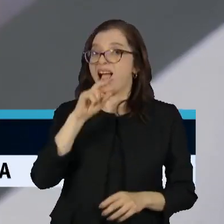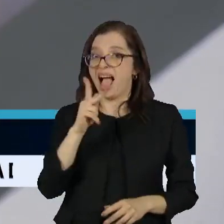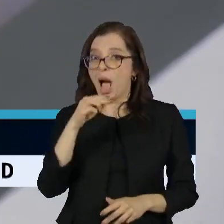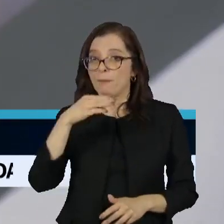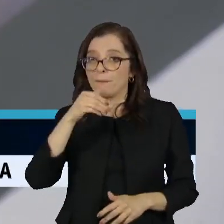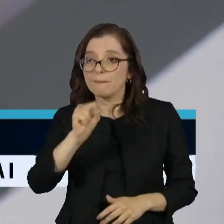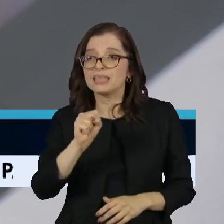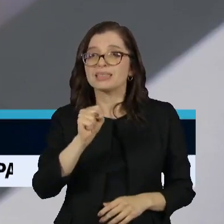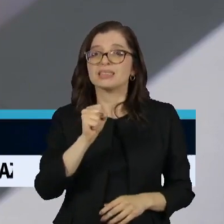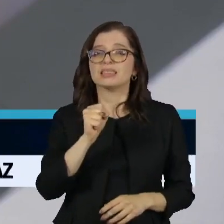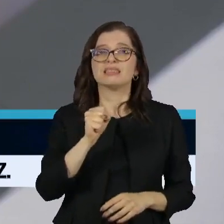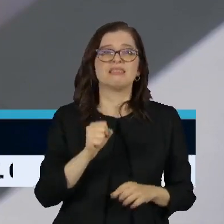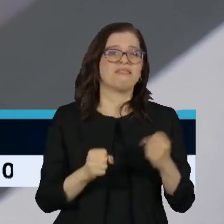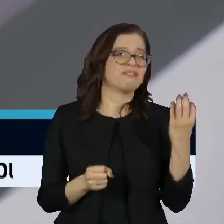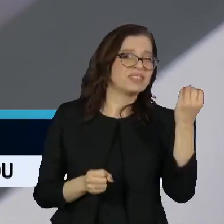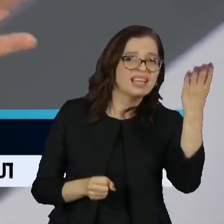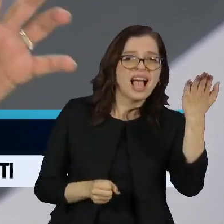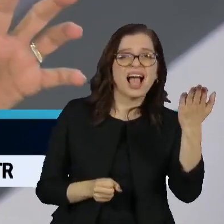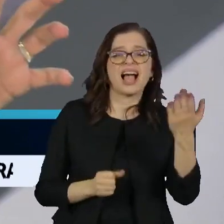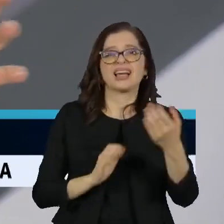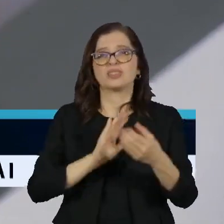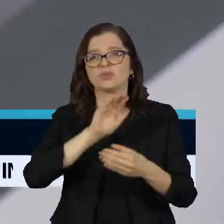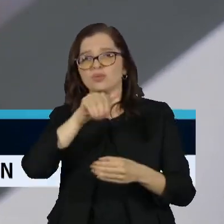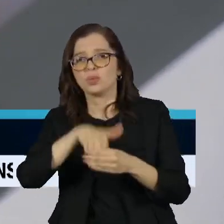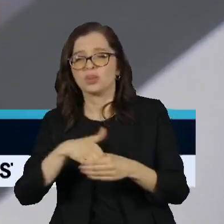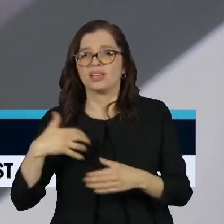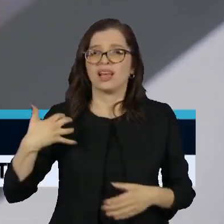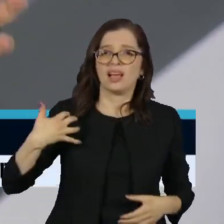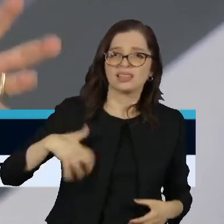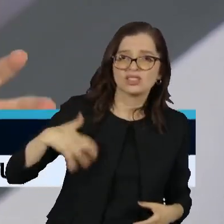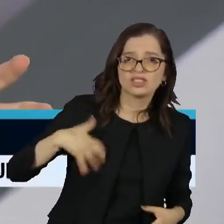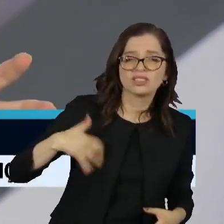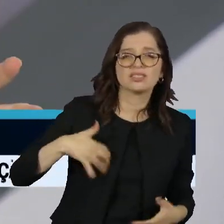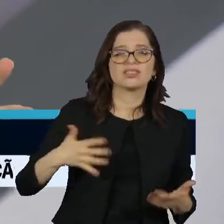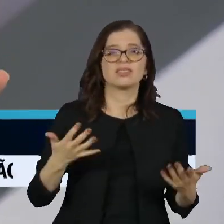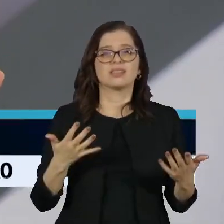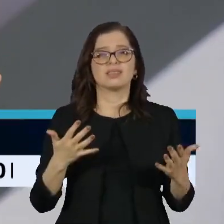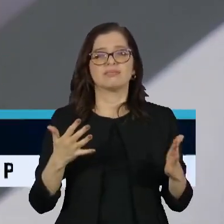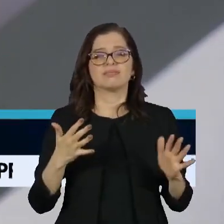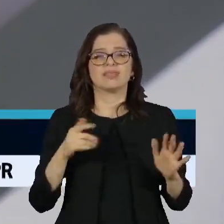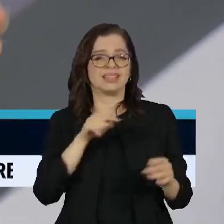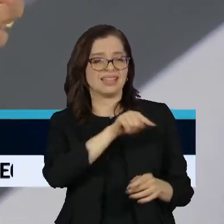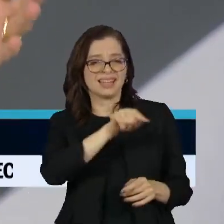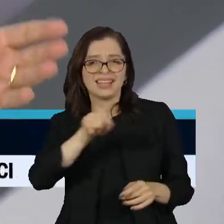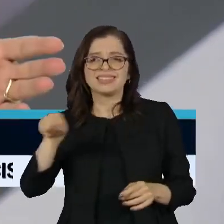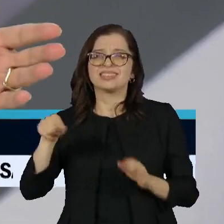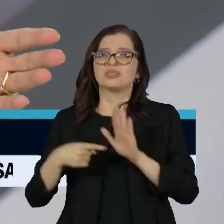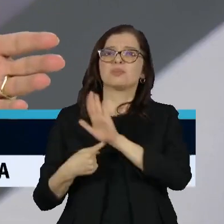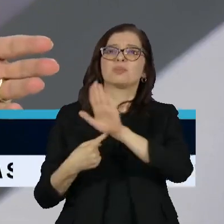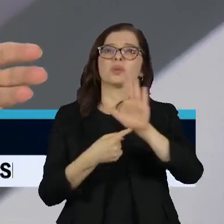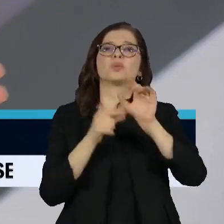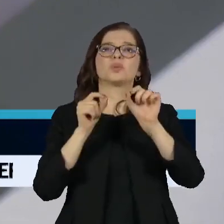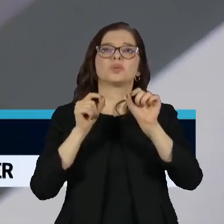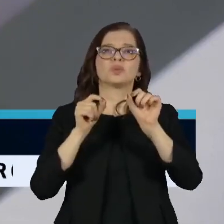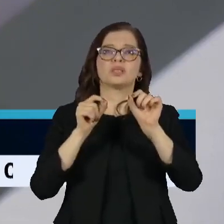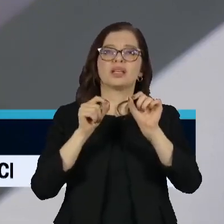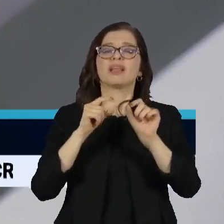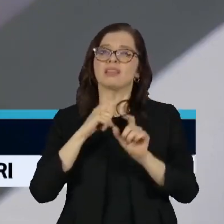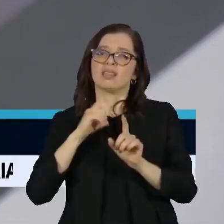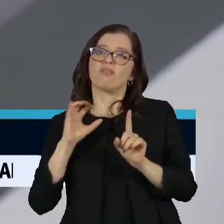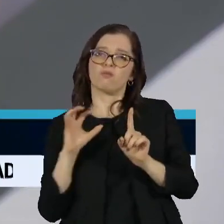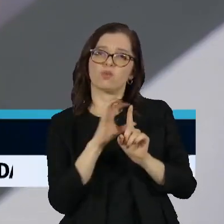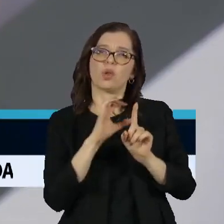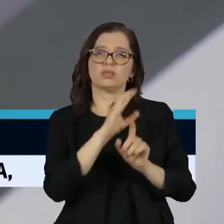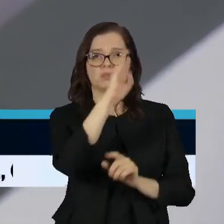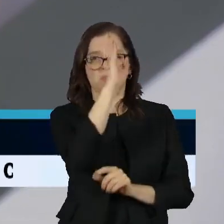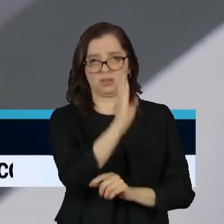exemplo, na eleição da Argentina. O Brasil está praticamente incubado na eleição argentina, tem os bolsonaristas indo lá